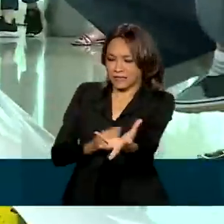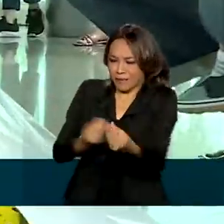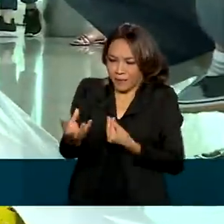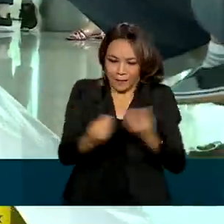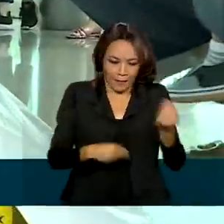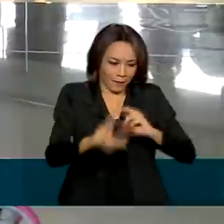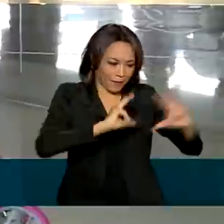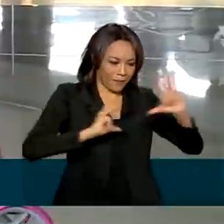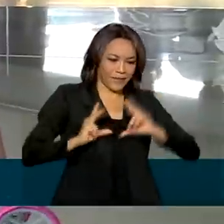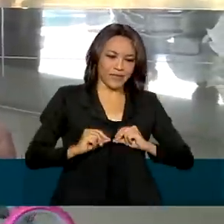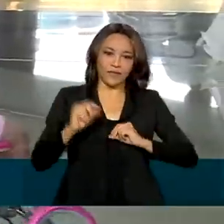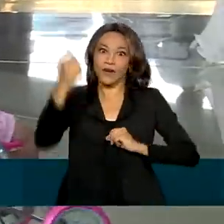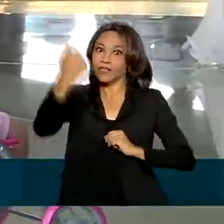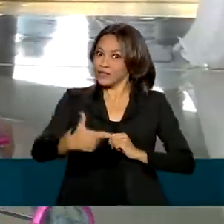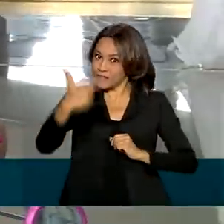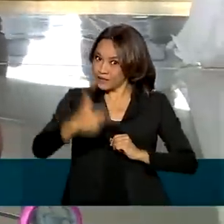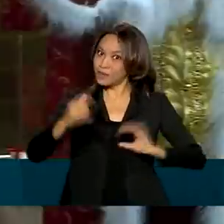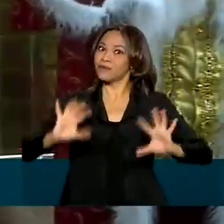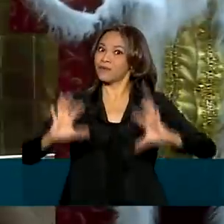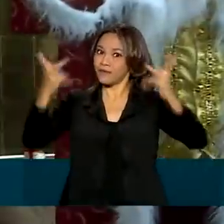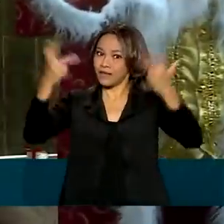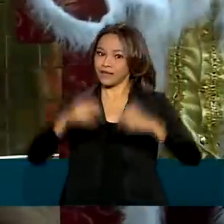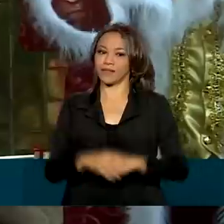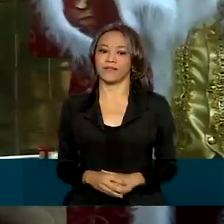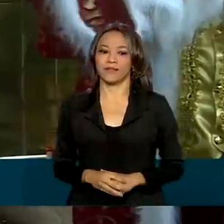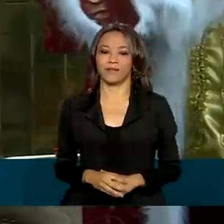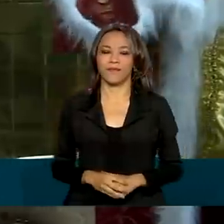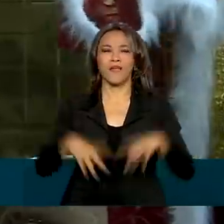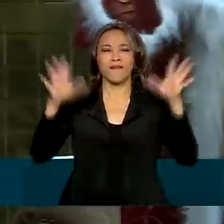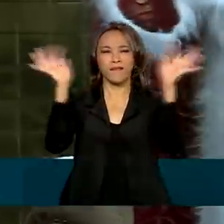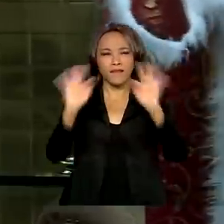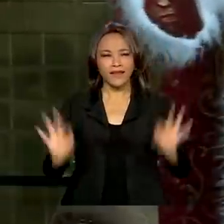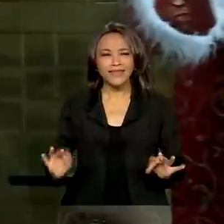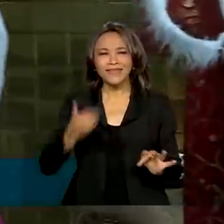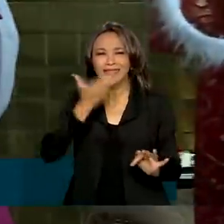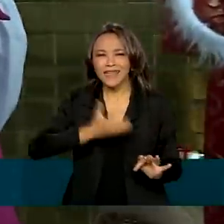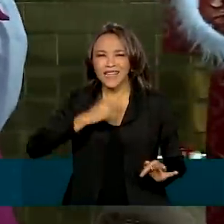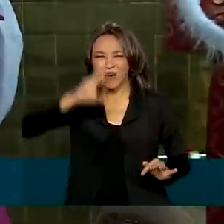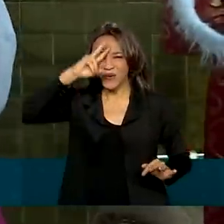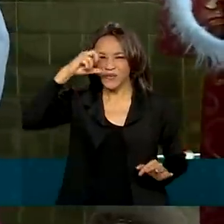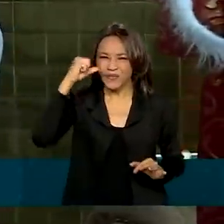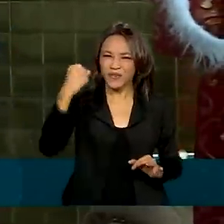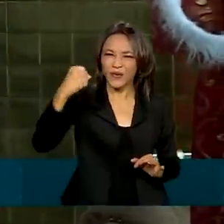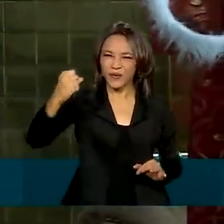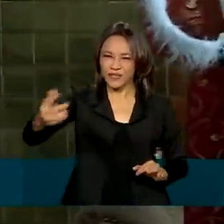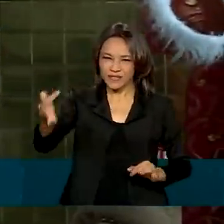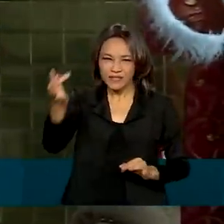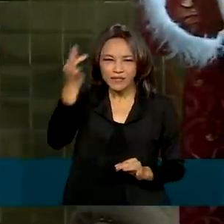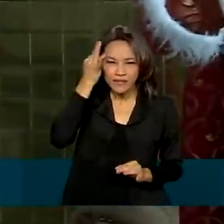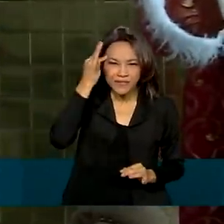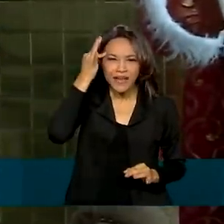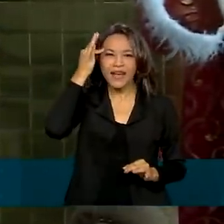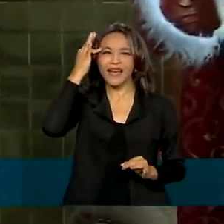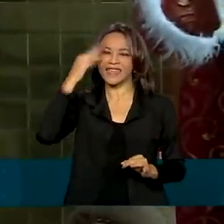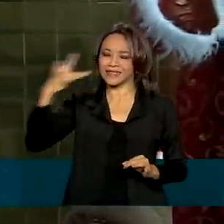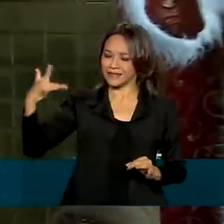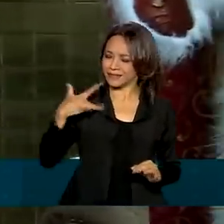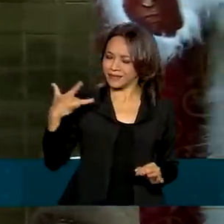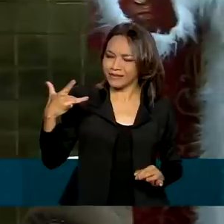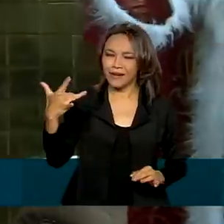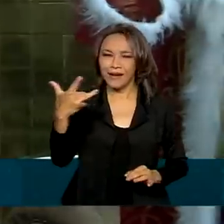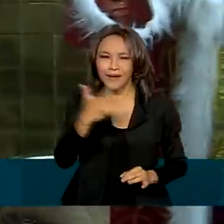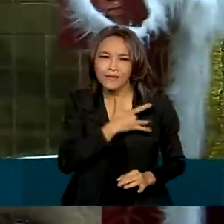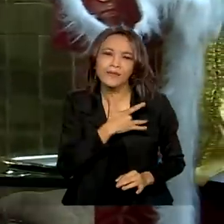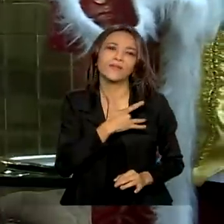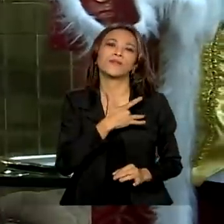festa natalina do Pátria Voluntária. Um Feliz Natal, com muita força, muita fé, muita saúde,